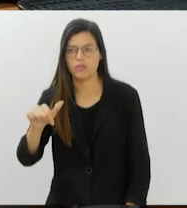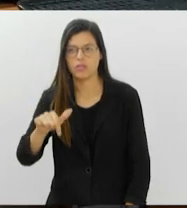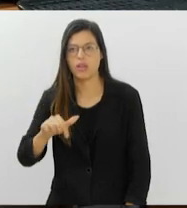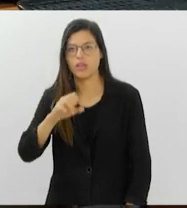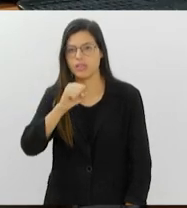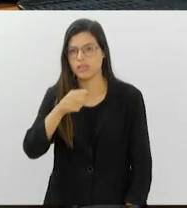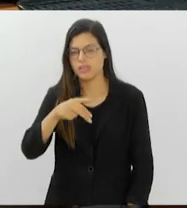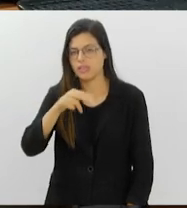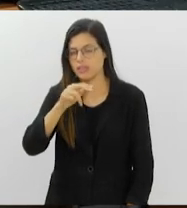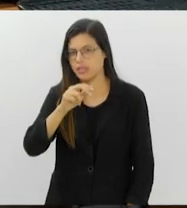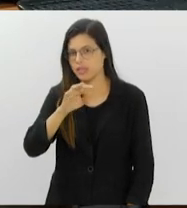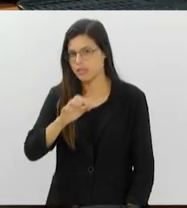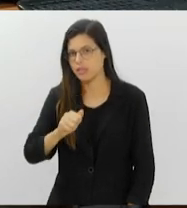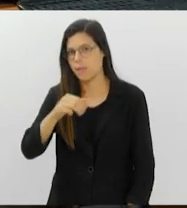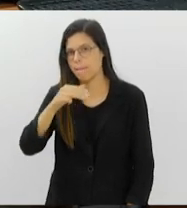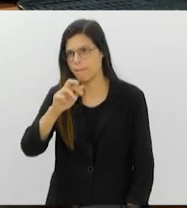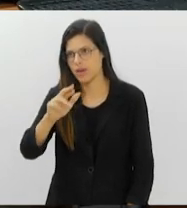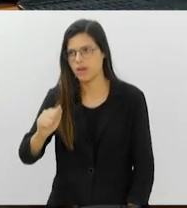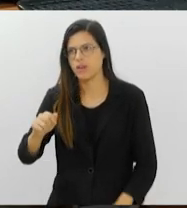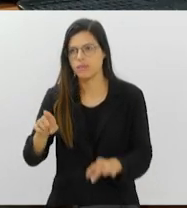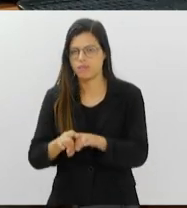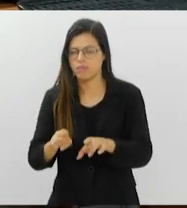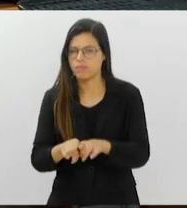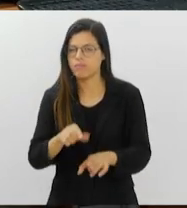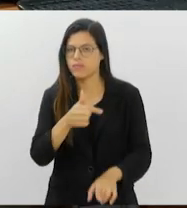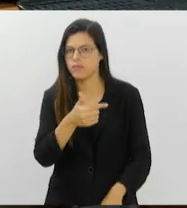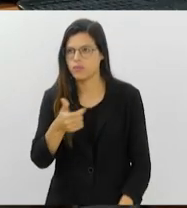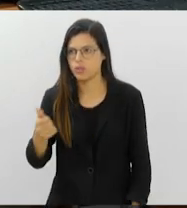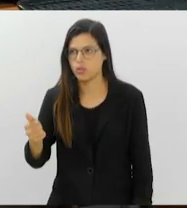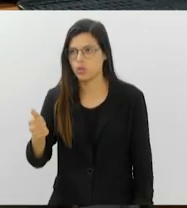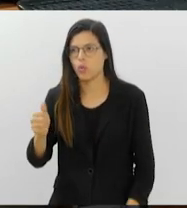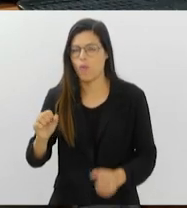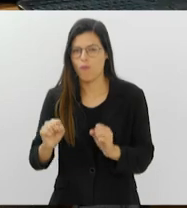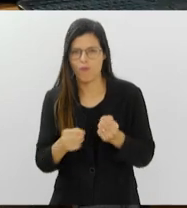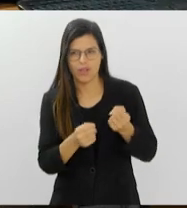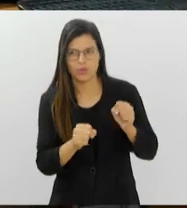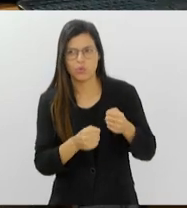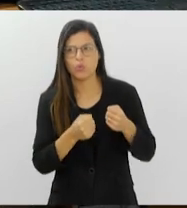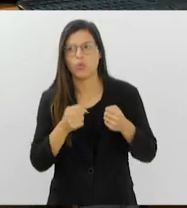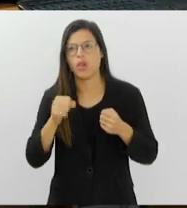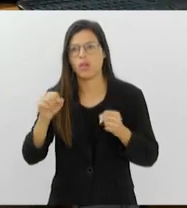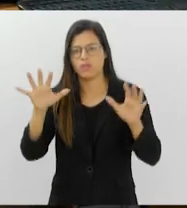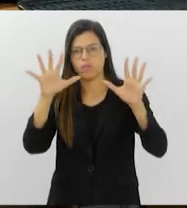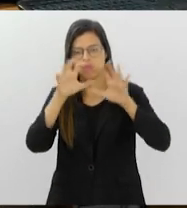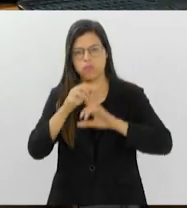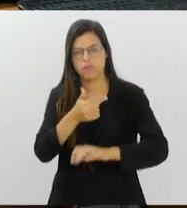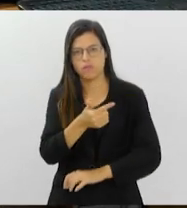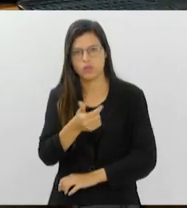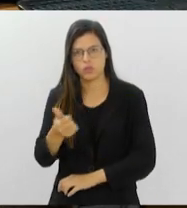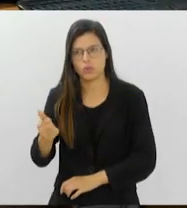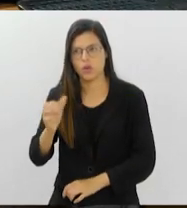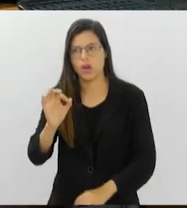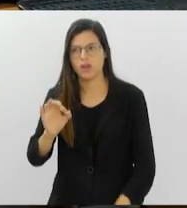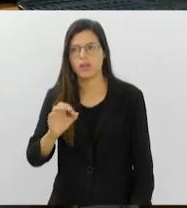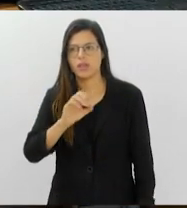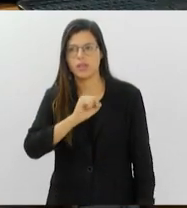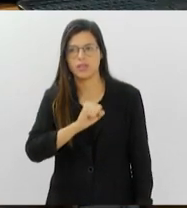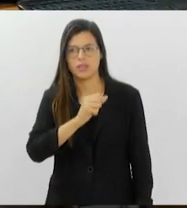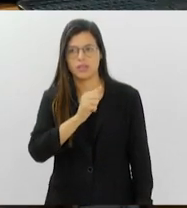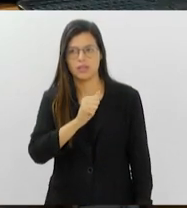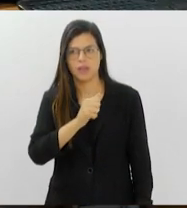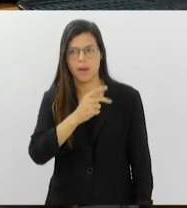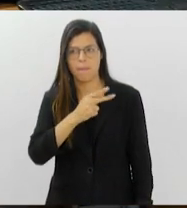Maria Madalena também nublado, 21 graus, Vassouras está nublado, 21 graus, e Sapucaia está